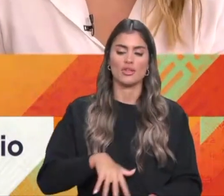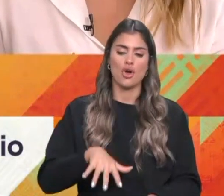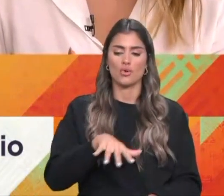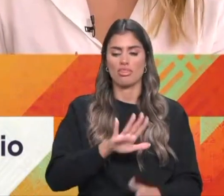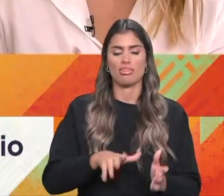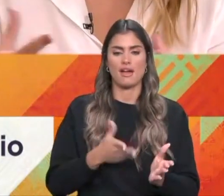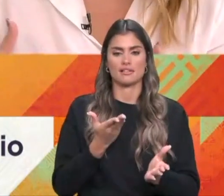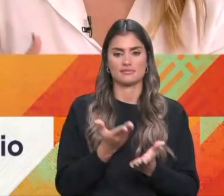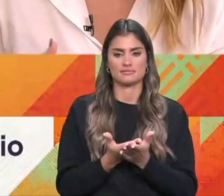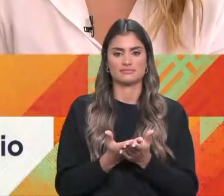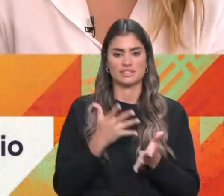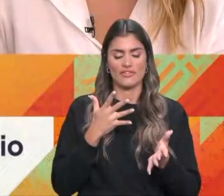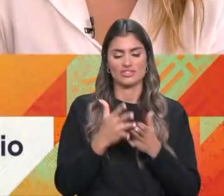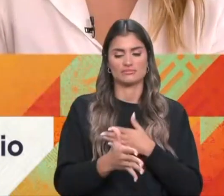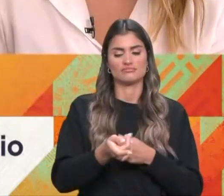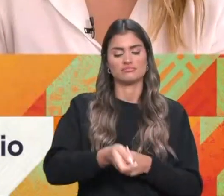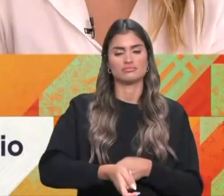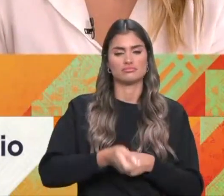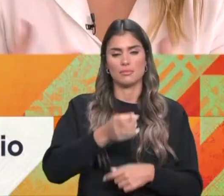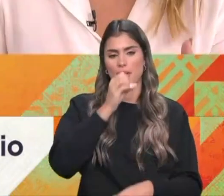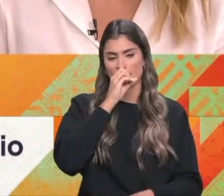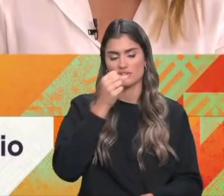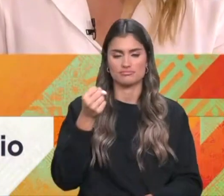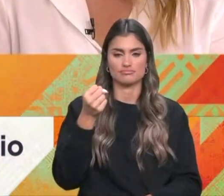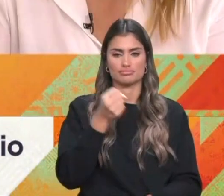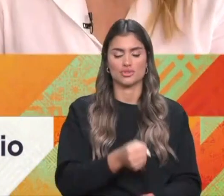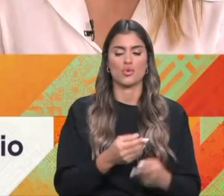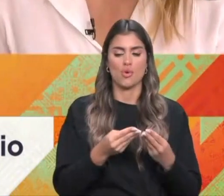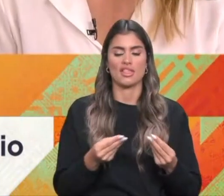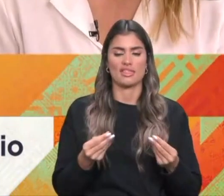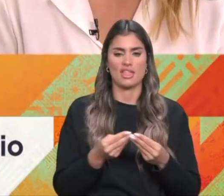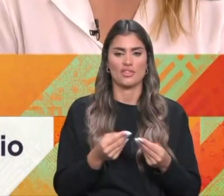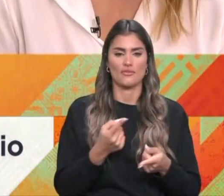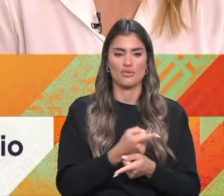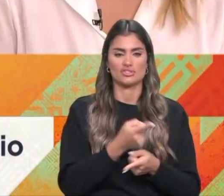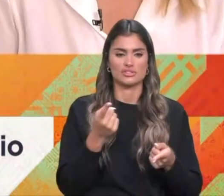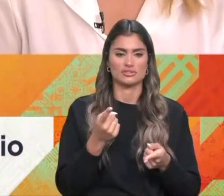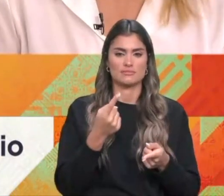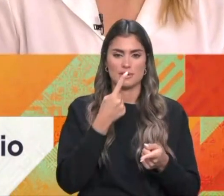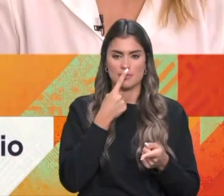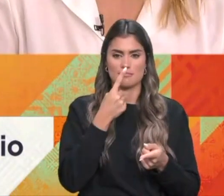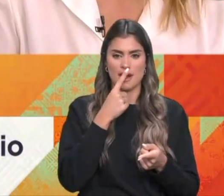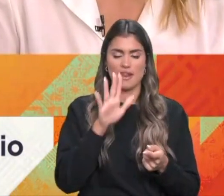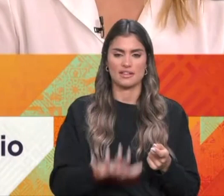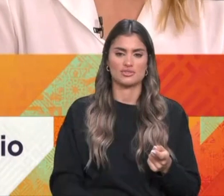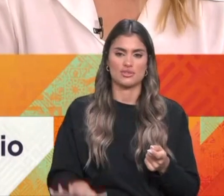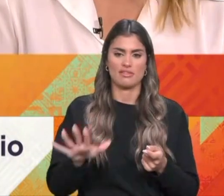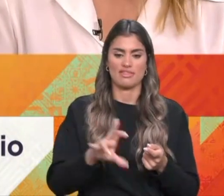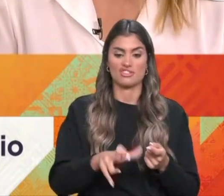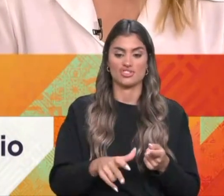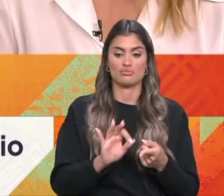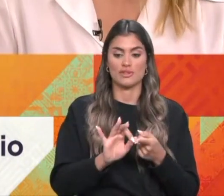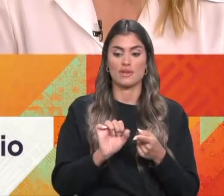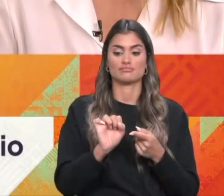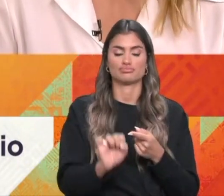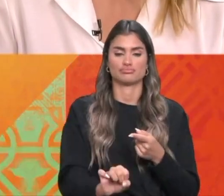da produção de plantas de qualidade. E vocês privilegiam plantas nacionais? E autóctones. E já vão lá